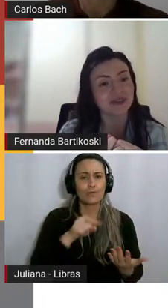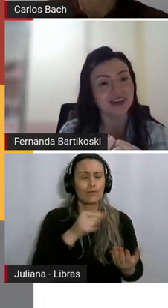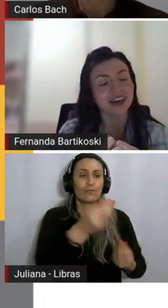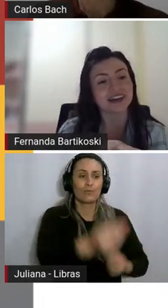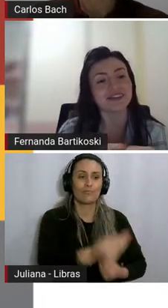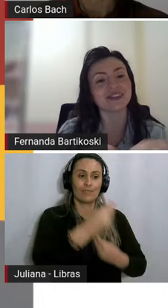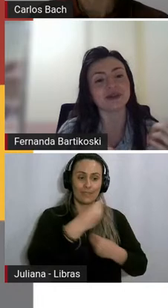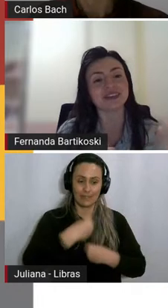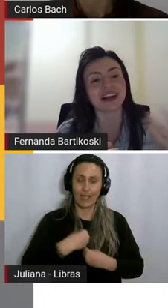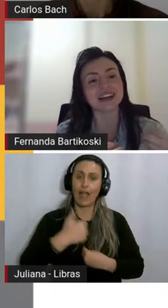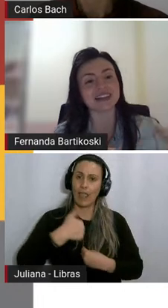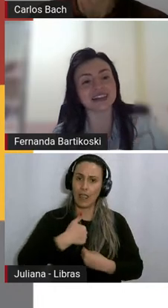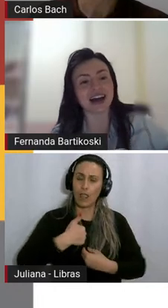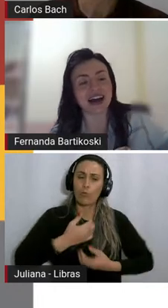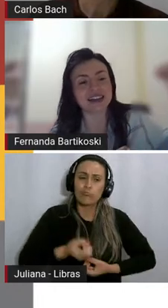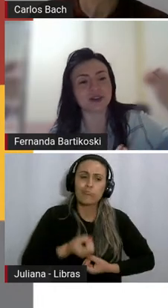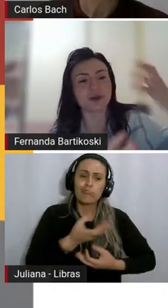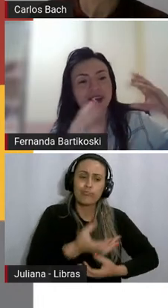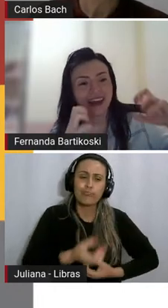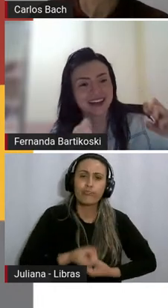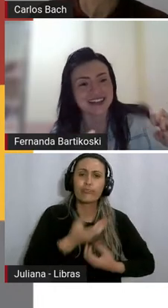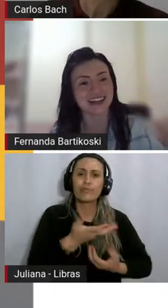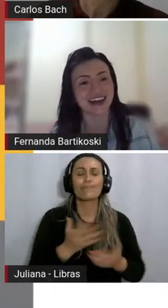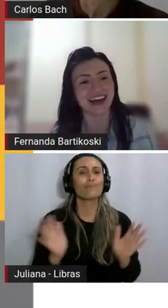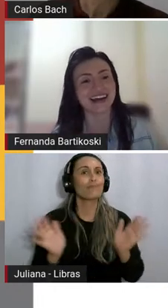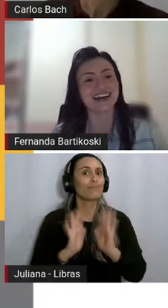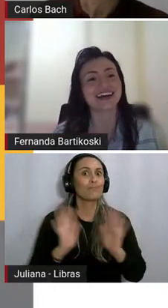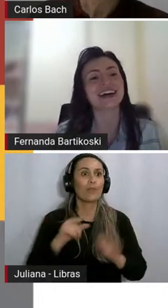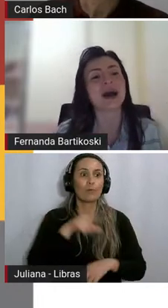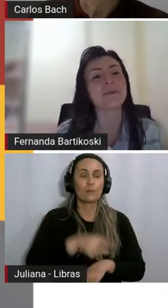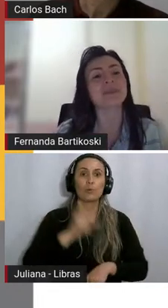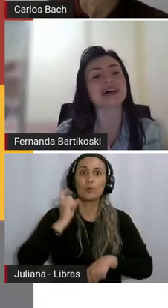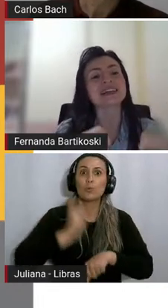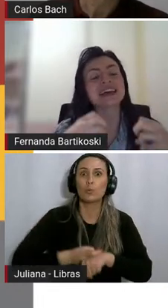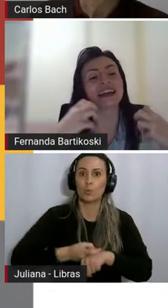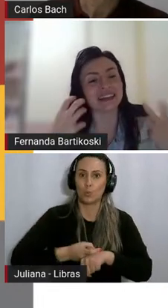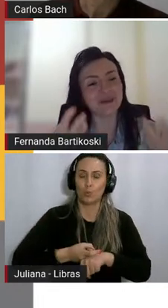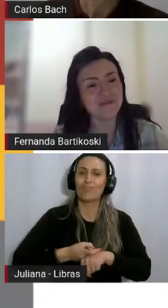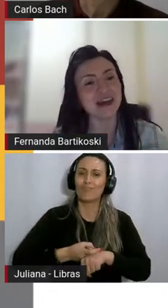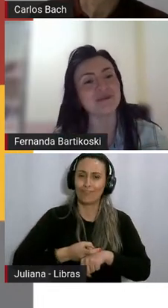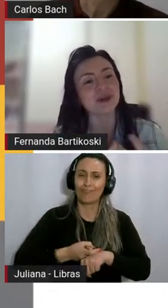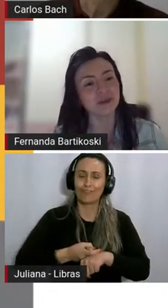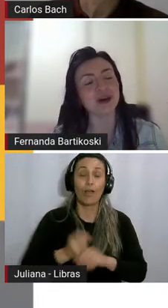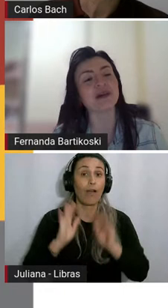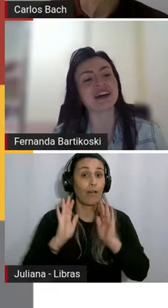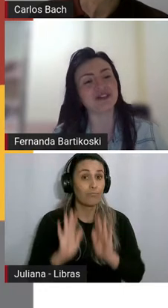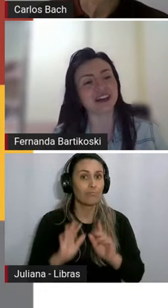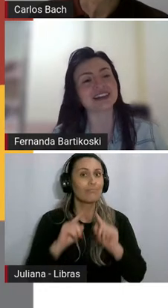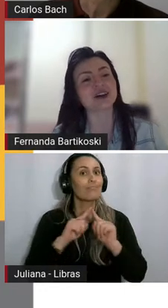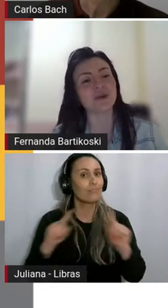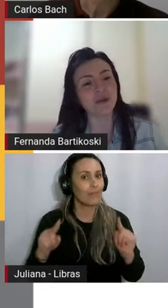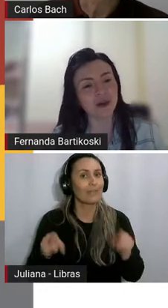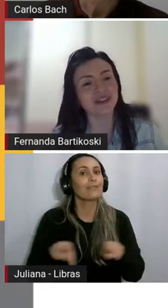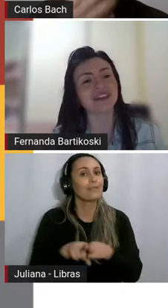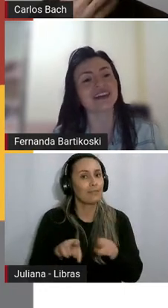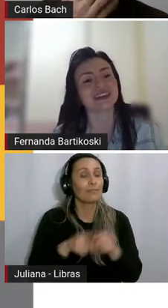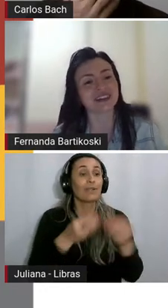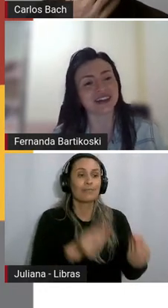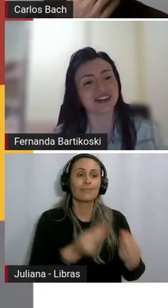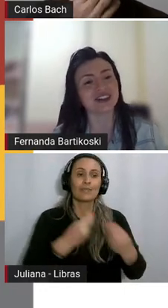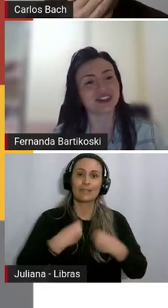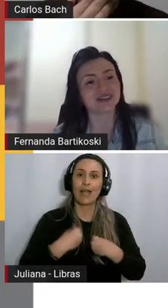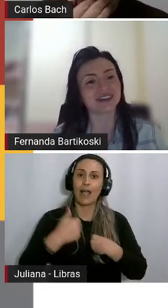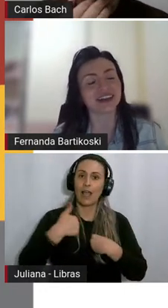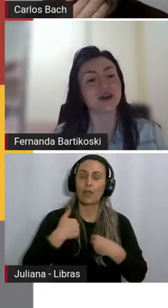não traz essa dureza, né? Mas ela também propõe uma reflexão muito